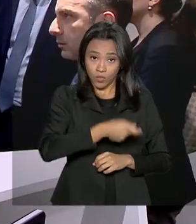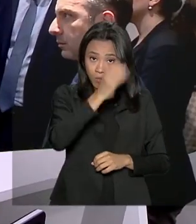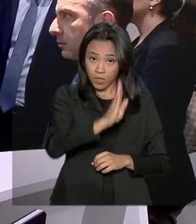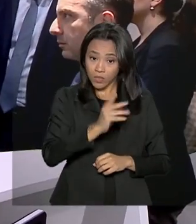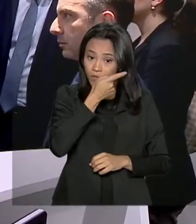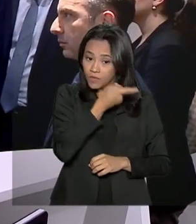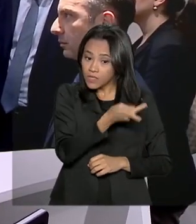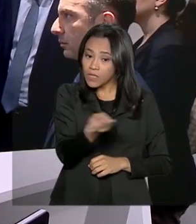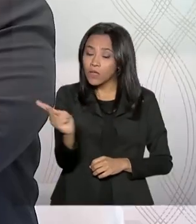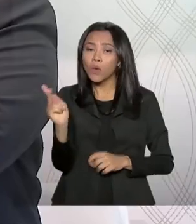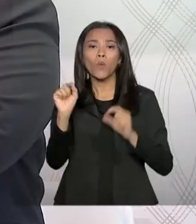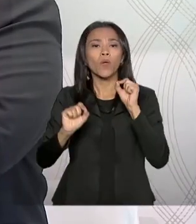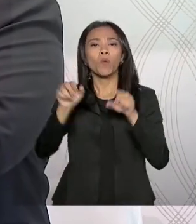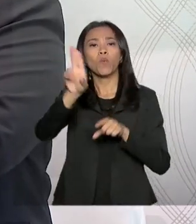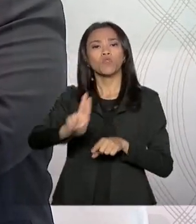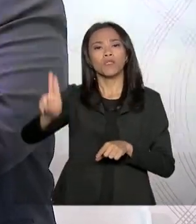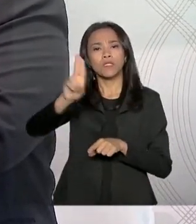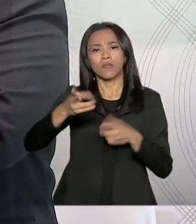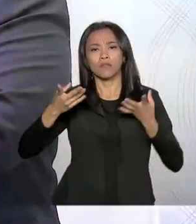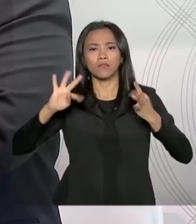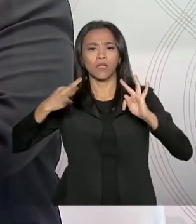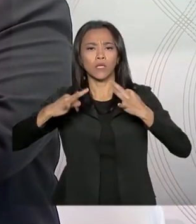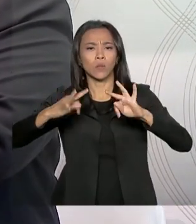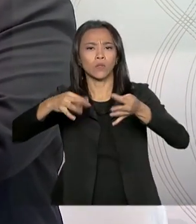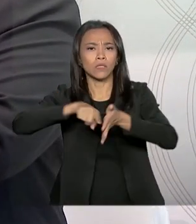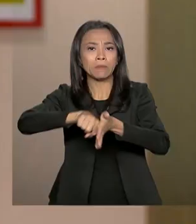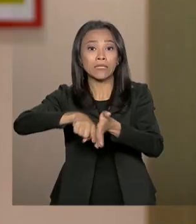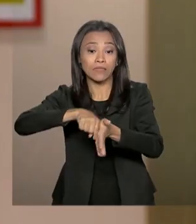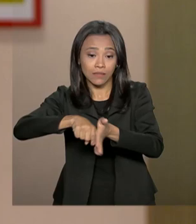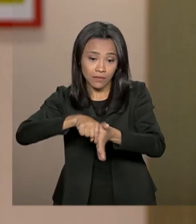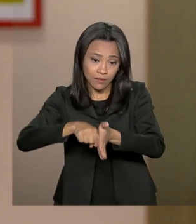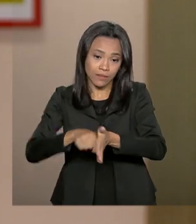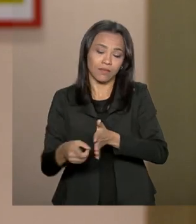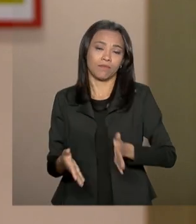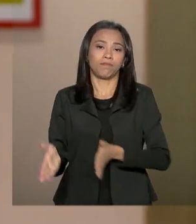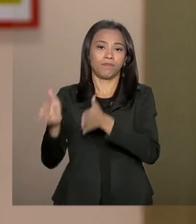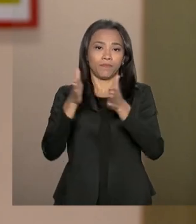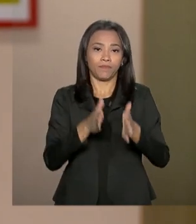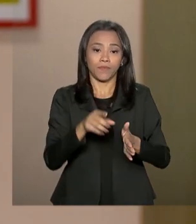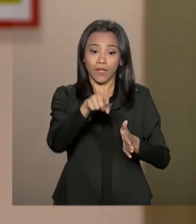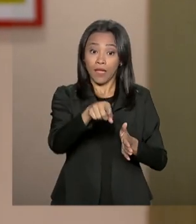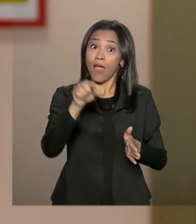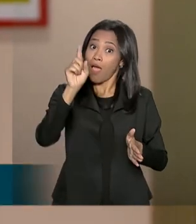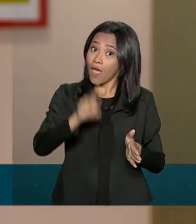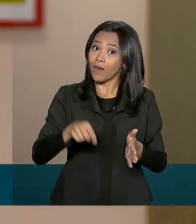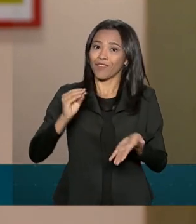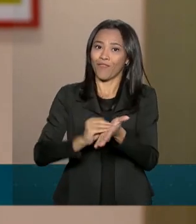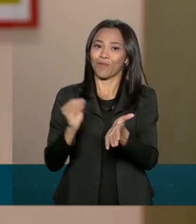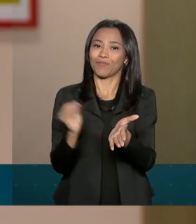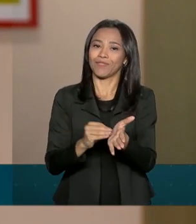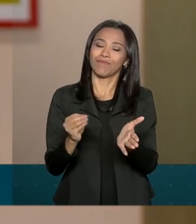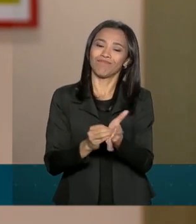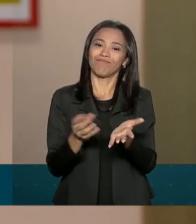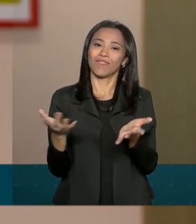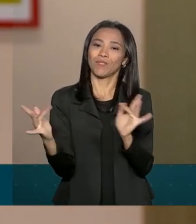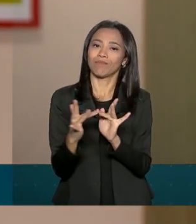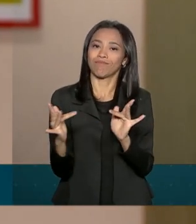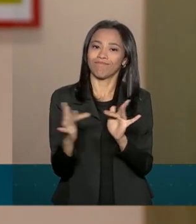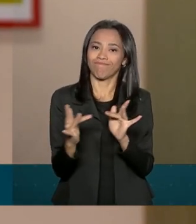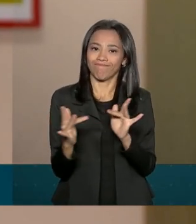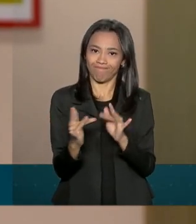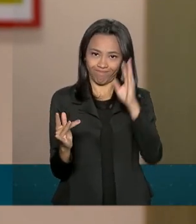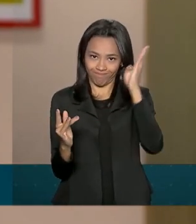visitou uma universidade de tecnologia e pesquisa. O passo que estava faltando para que essa relação se